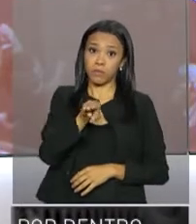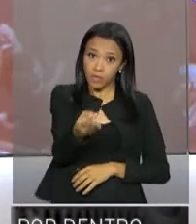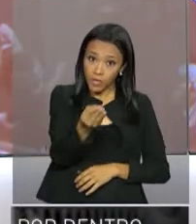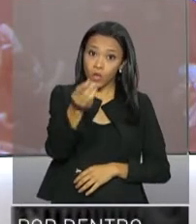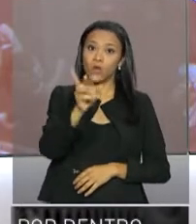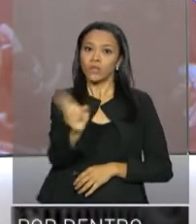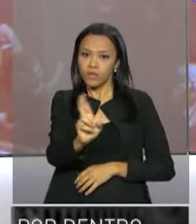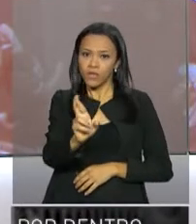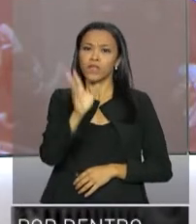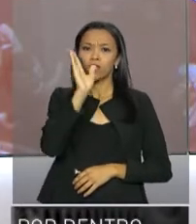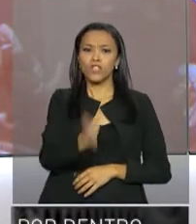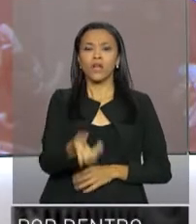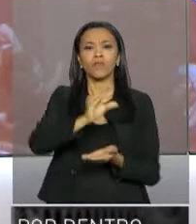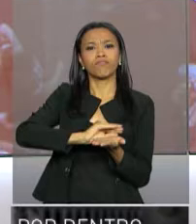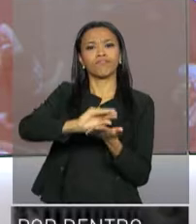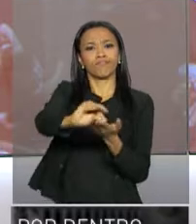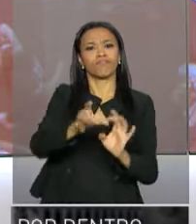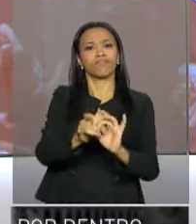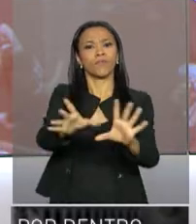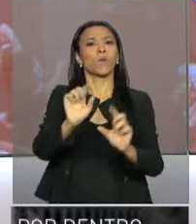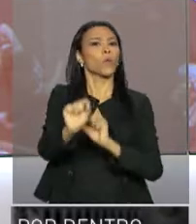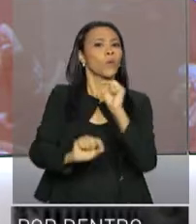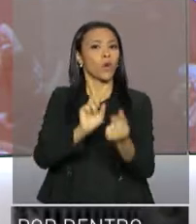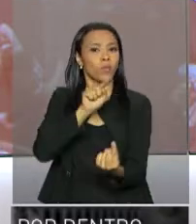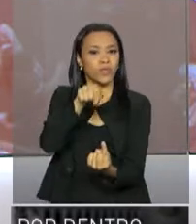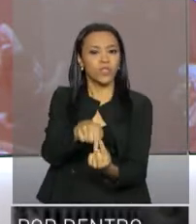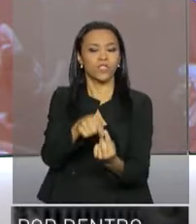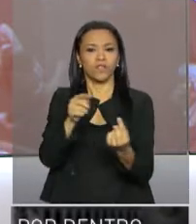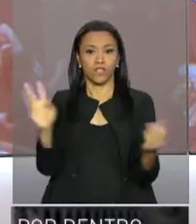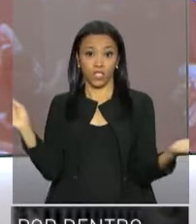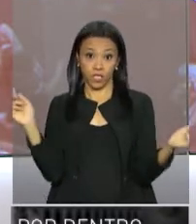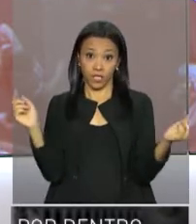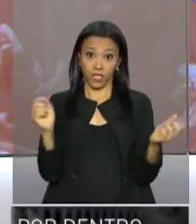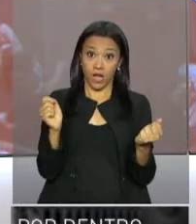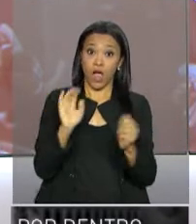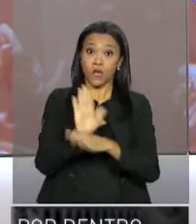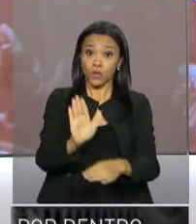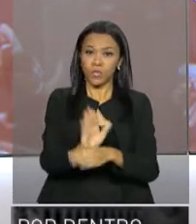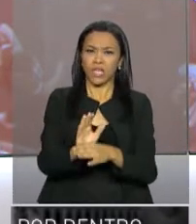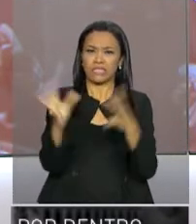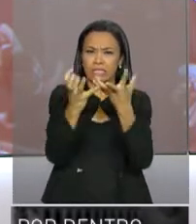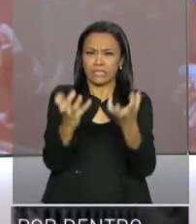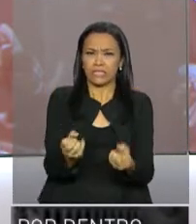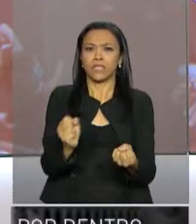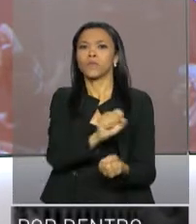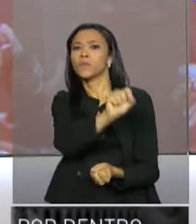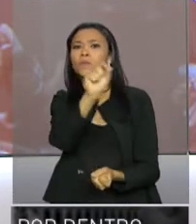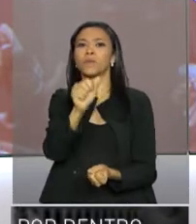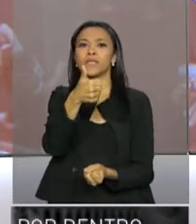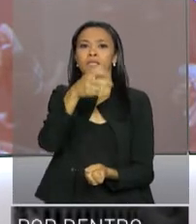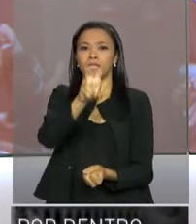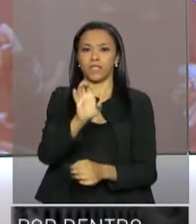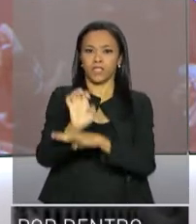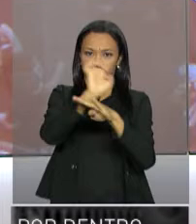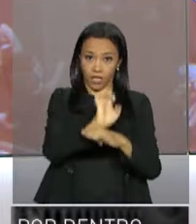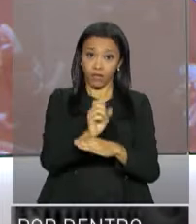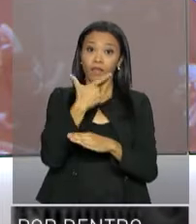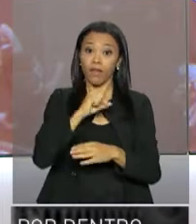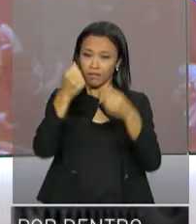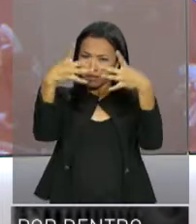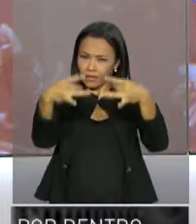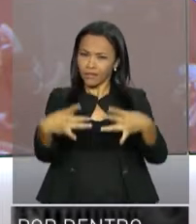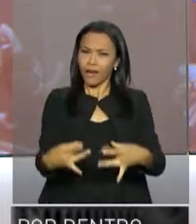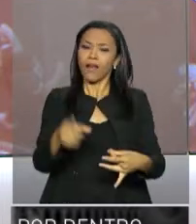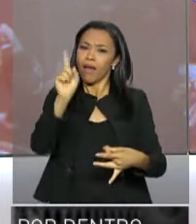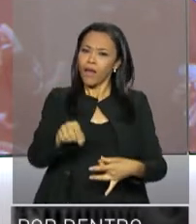milhões de reais foram liberados para o enfrentamento à seca em 15 estados. Quem detalha as ações é o